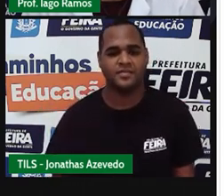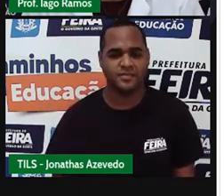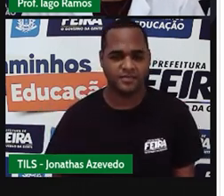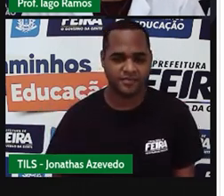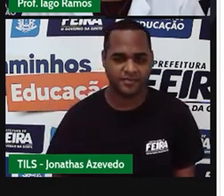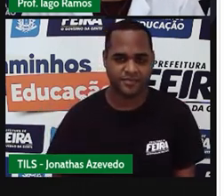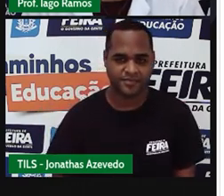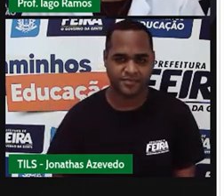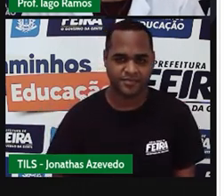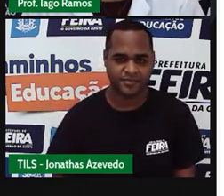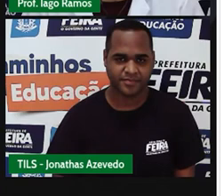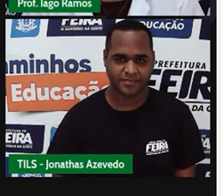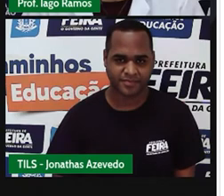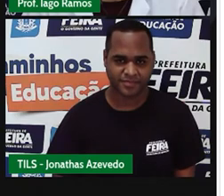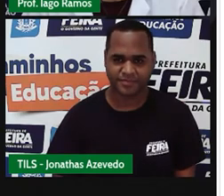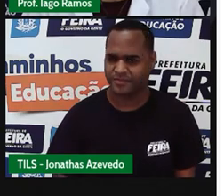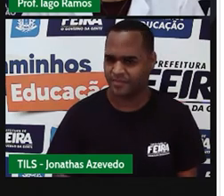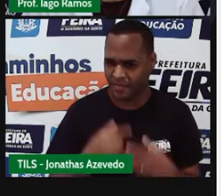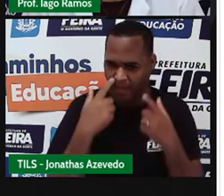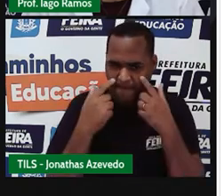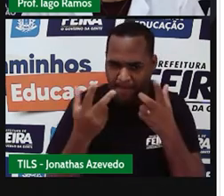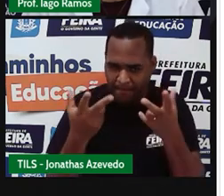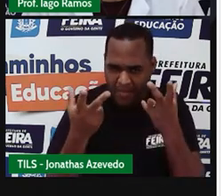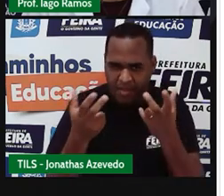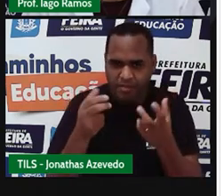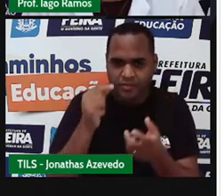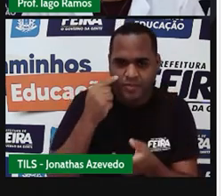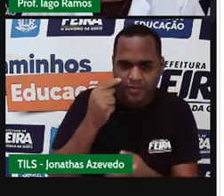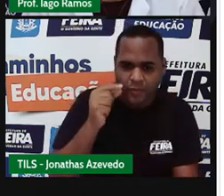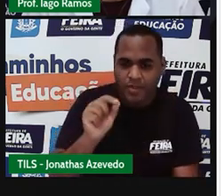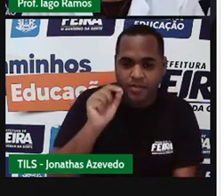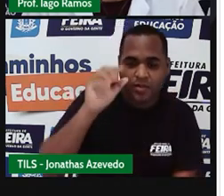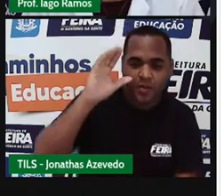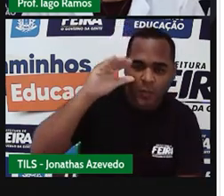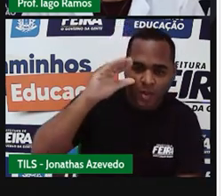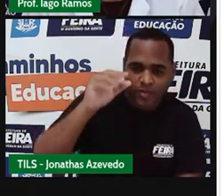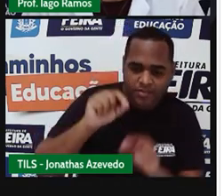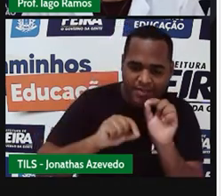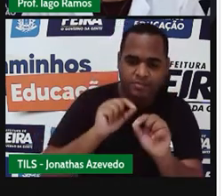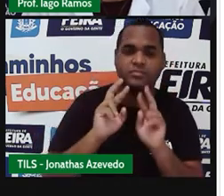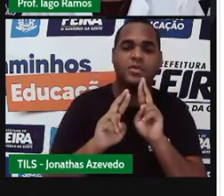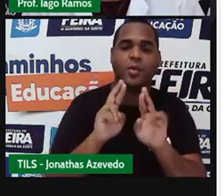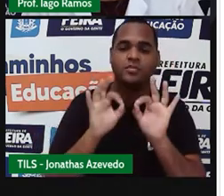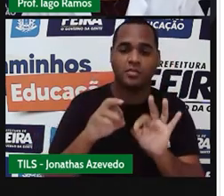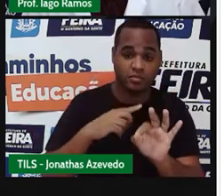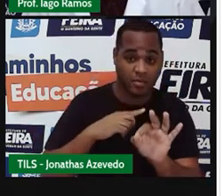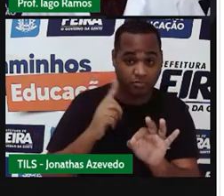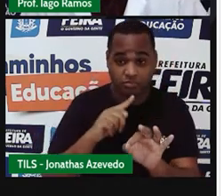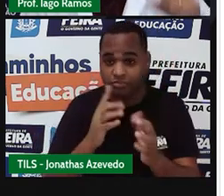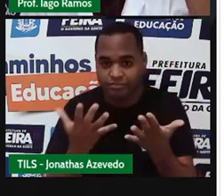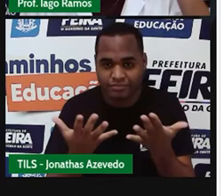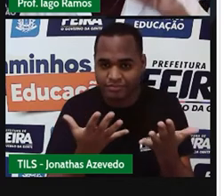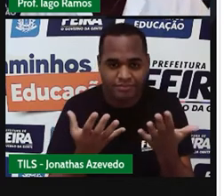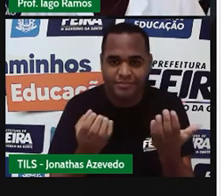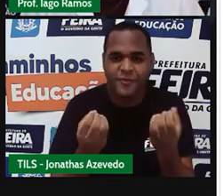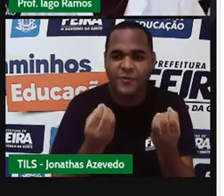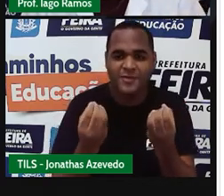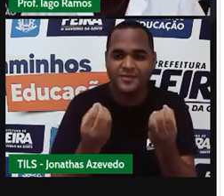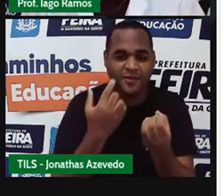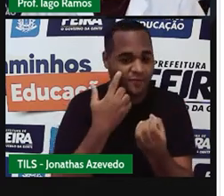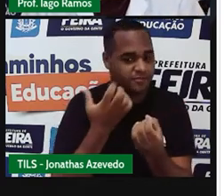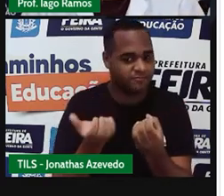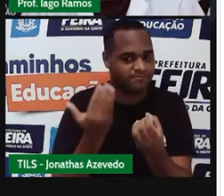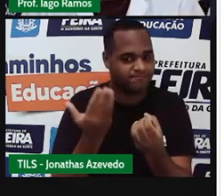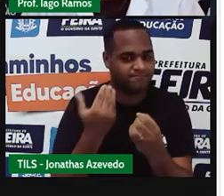Já conseguiu perceber o que é que tem de curioso nesses resultados? Olha só. Vou ali na